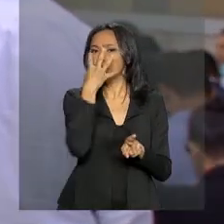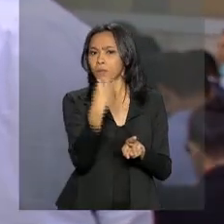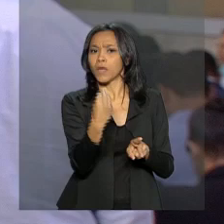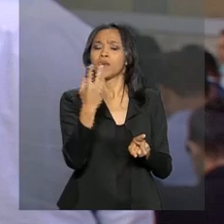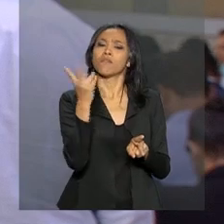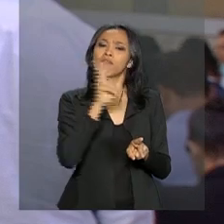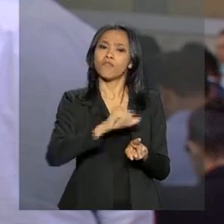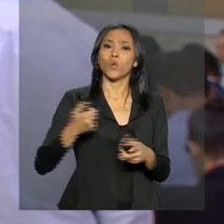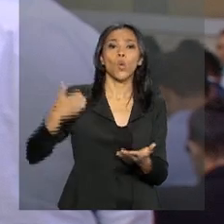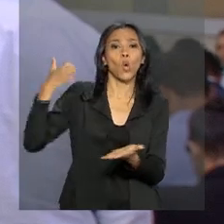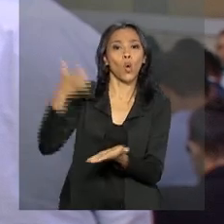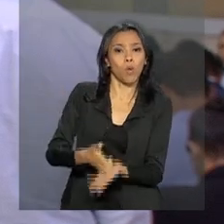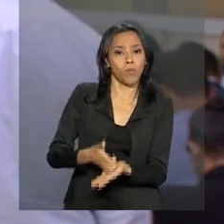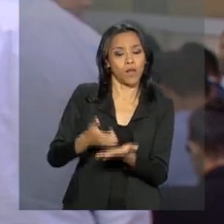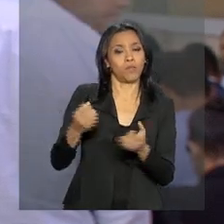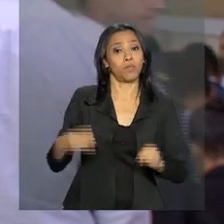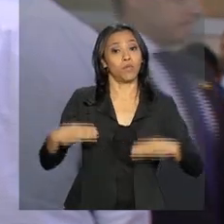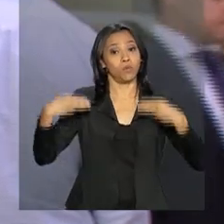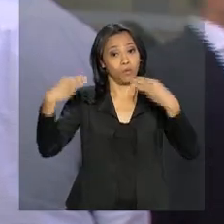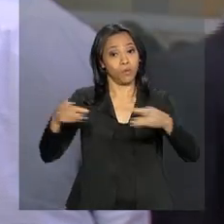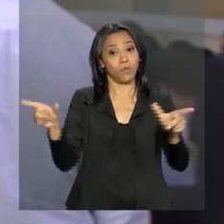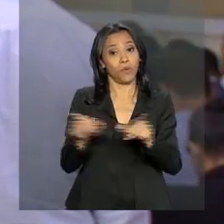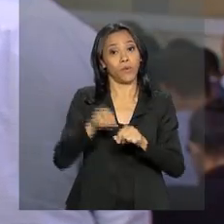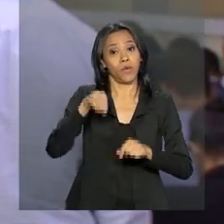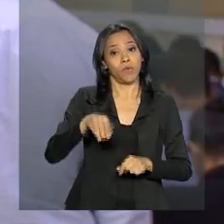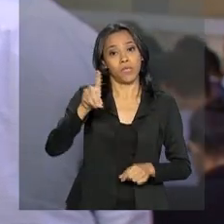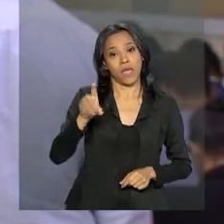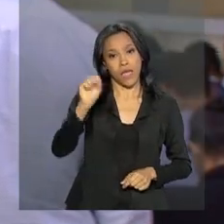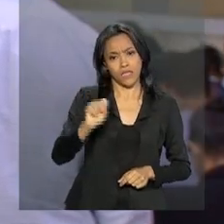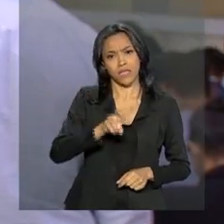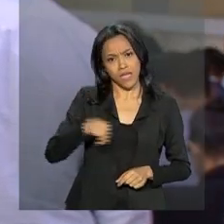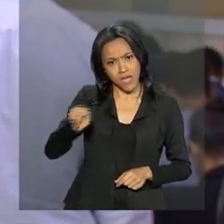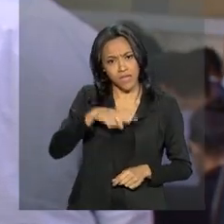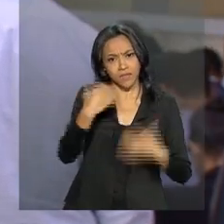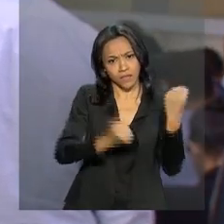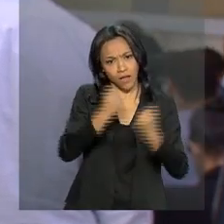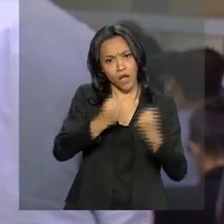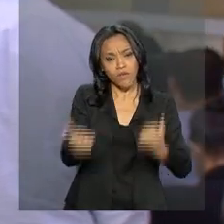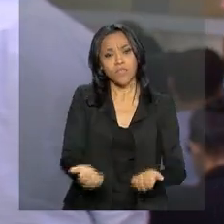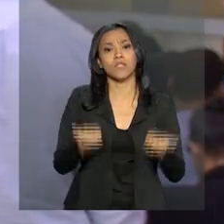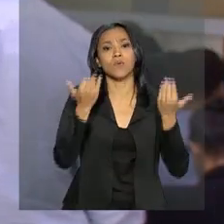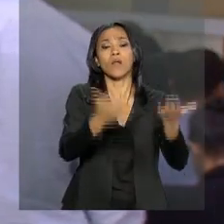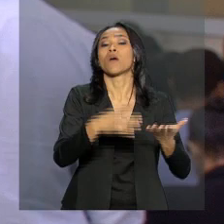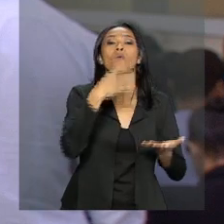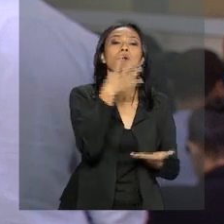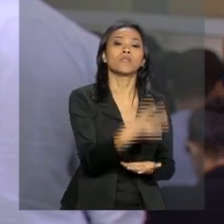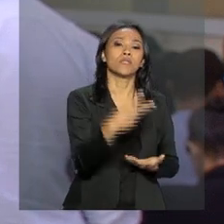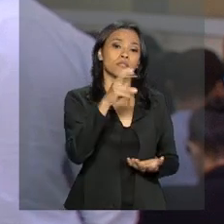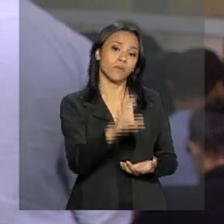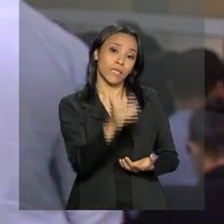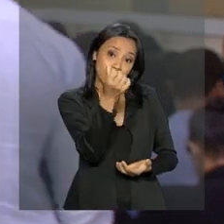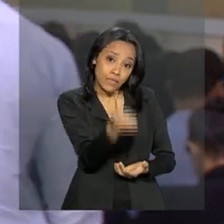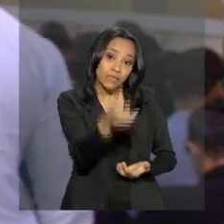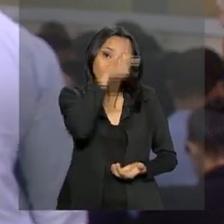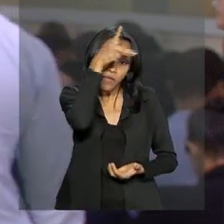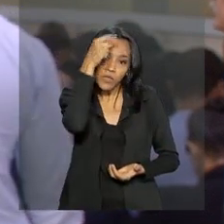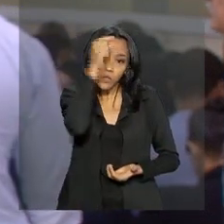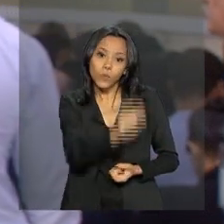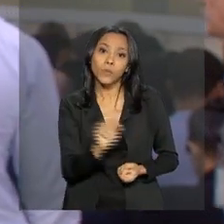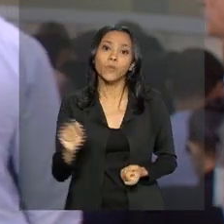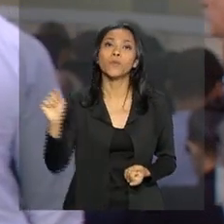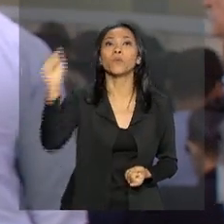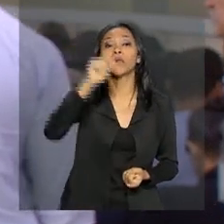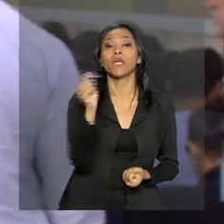comprados pelo Ministério do Desenvolvimento Social e serão doados a 456 prefeituras em